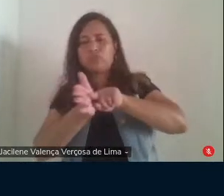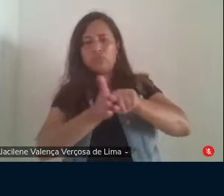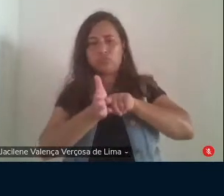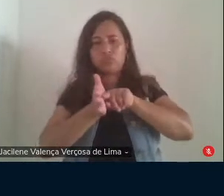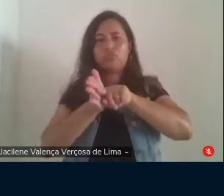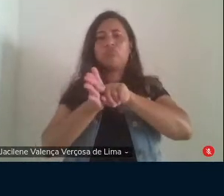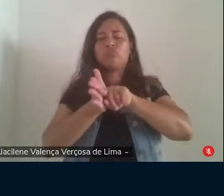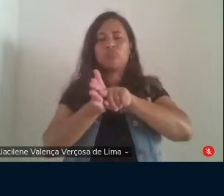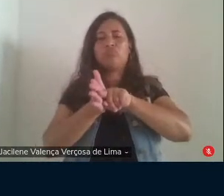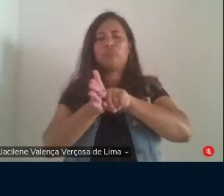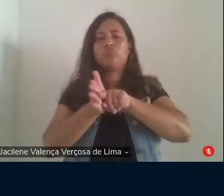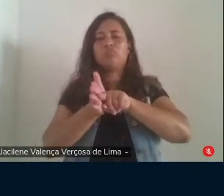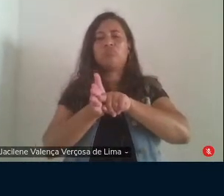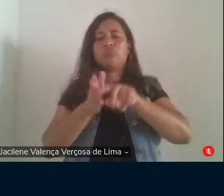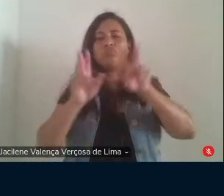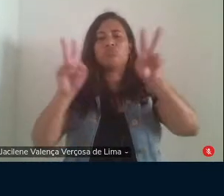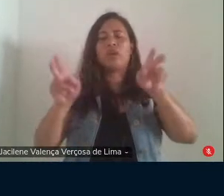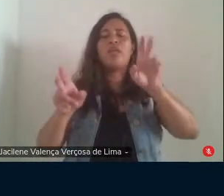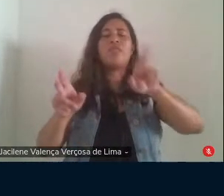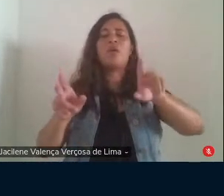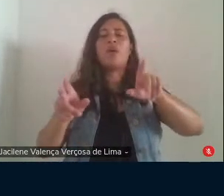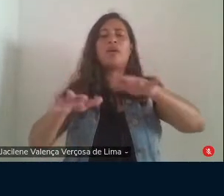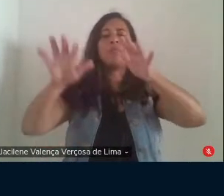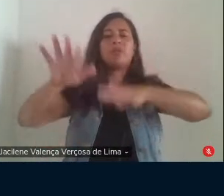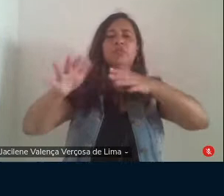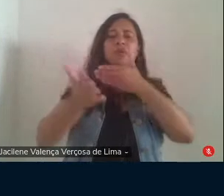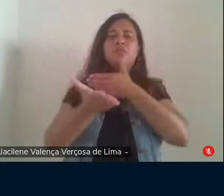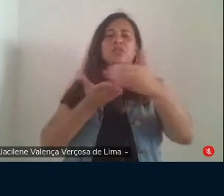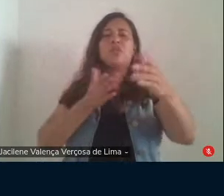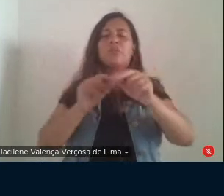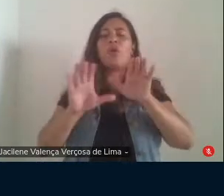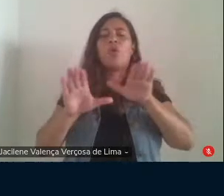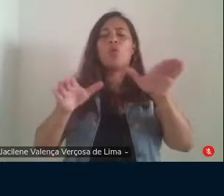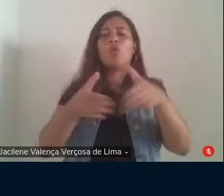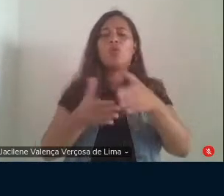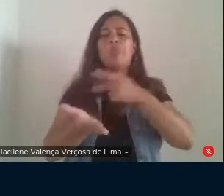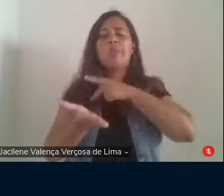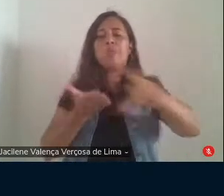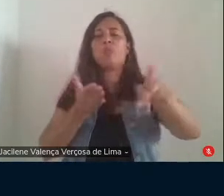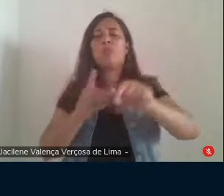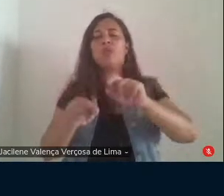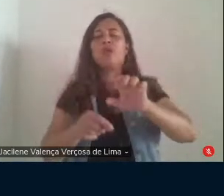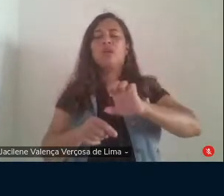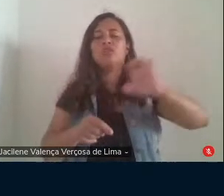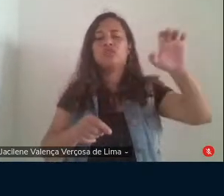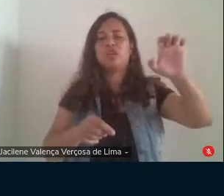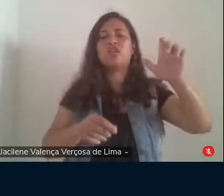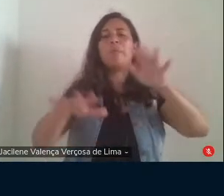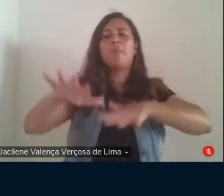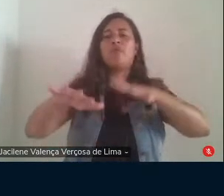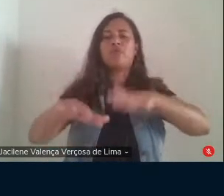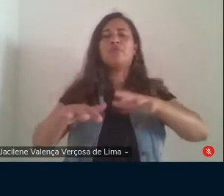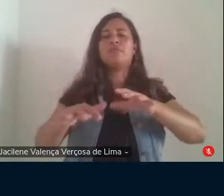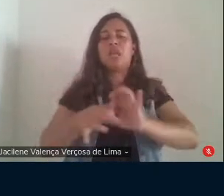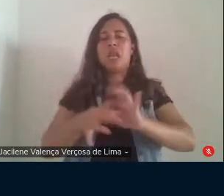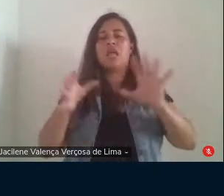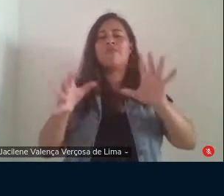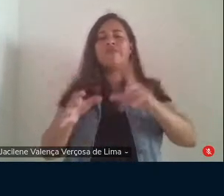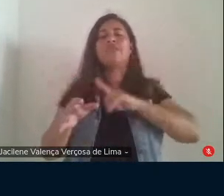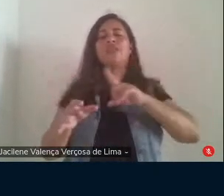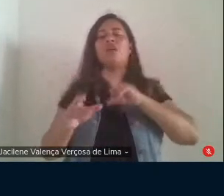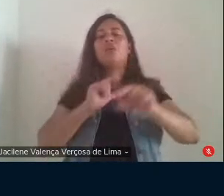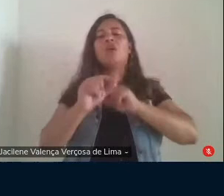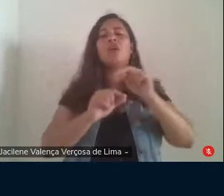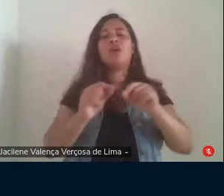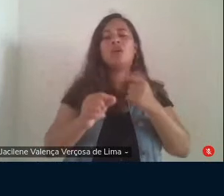entre aspas, não que a manifestação iniciada por um grupo puramente de esquerda, movimento passe livre, tivesse esse